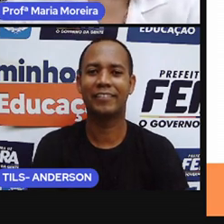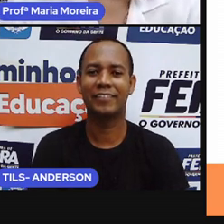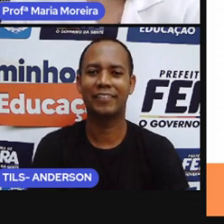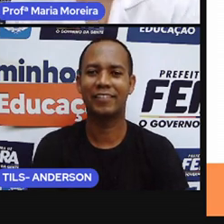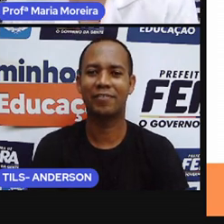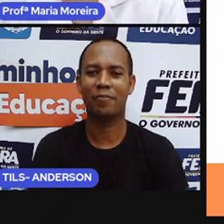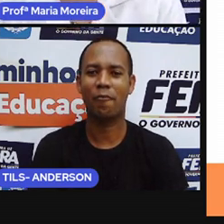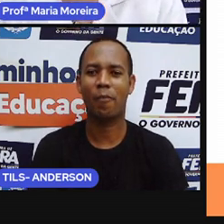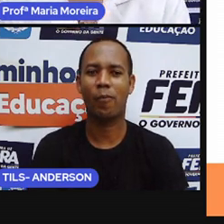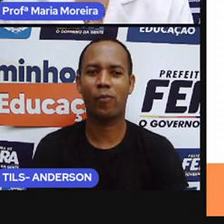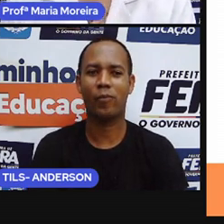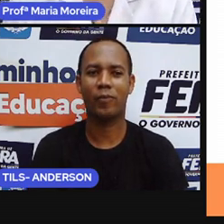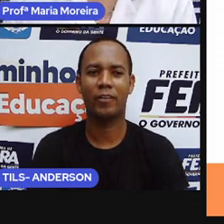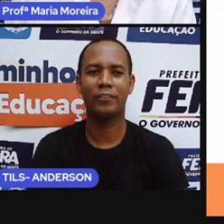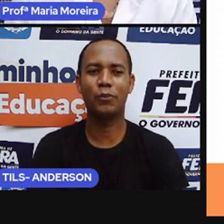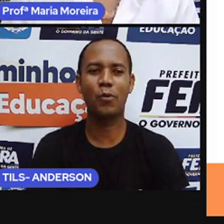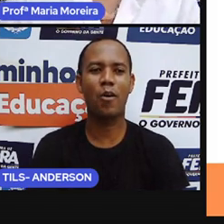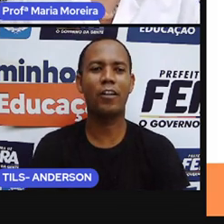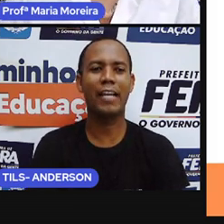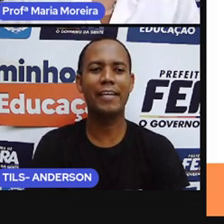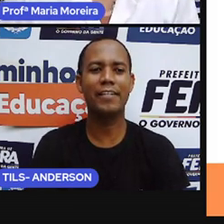Que brincadeirinha. Como a Maria do Mundo.